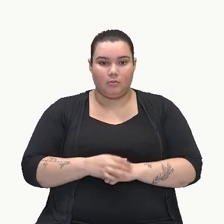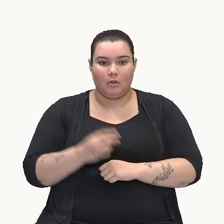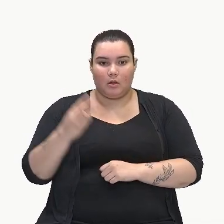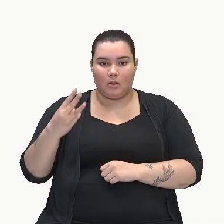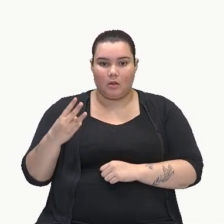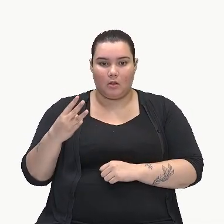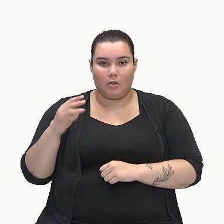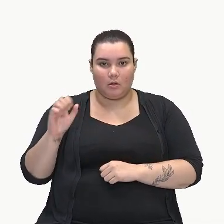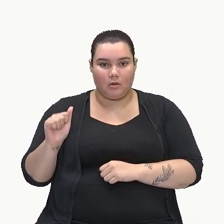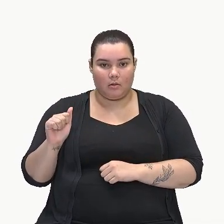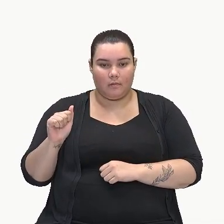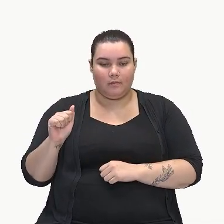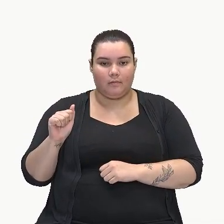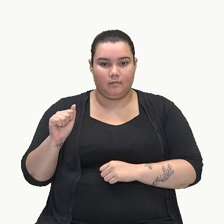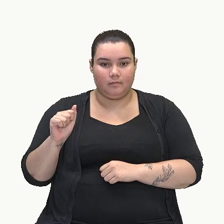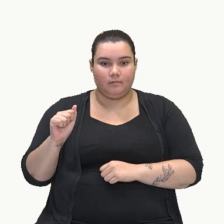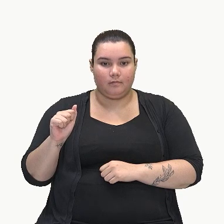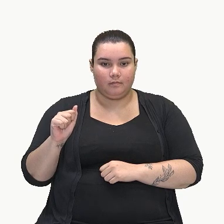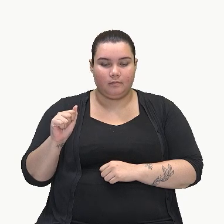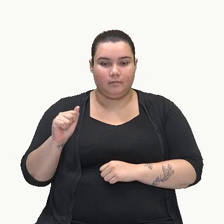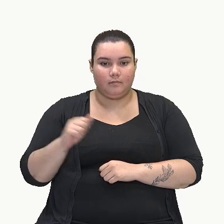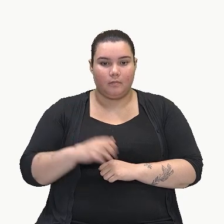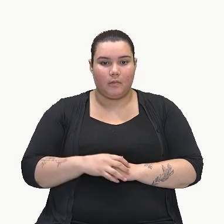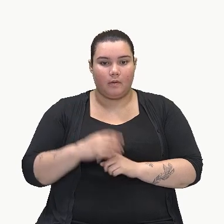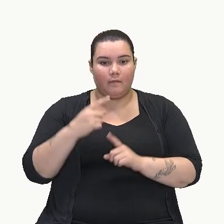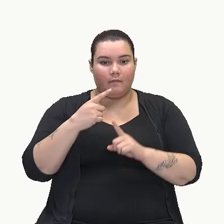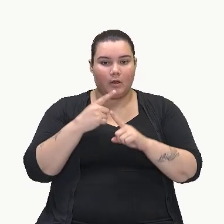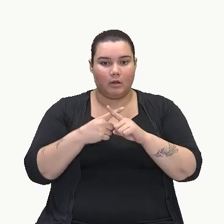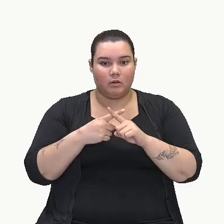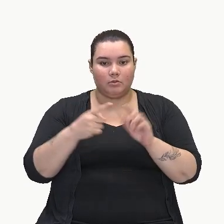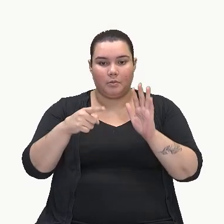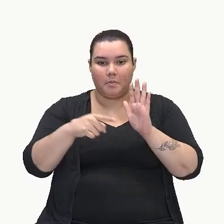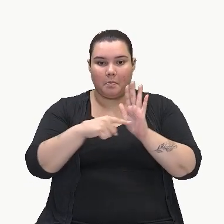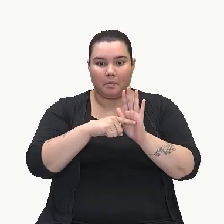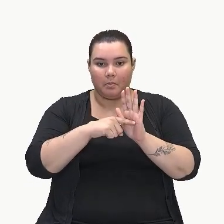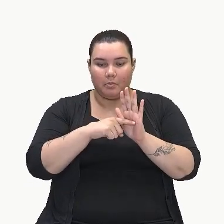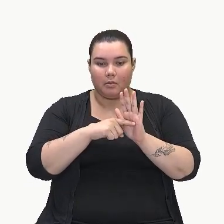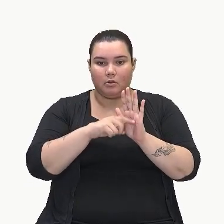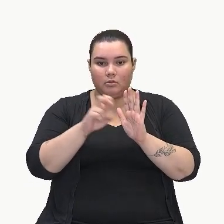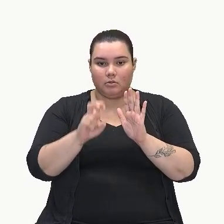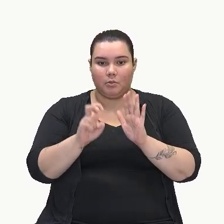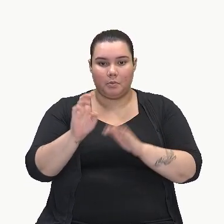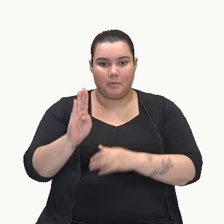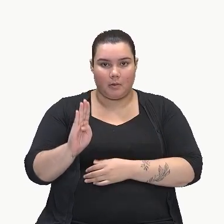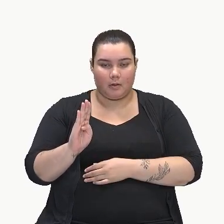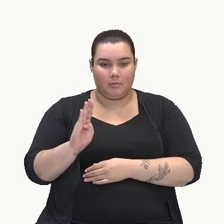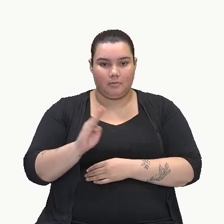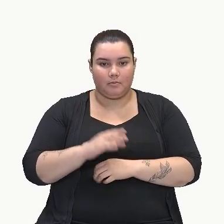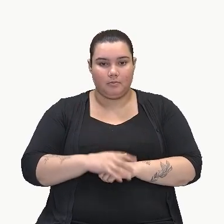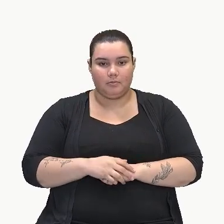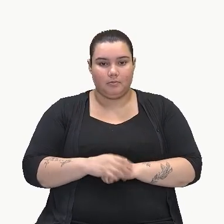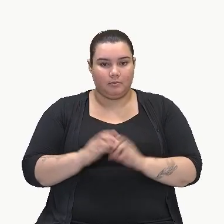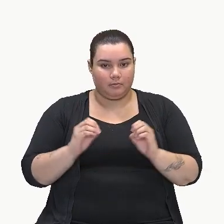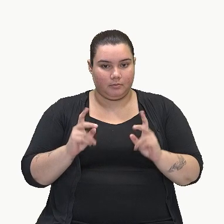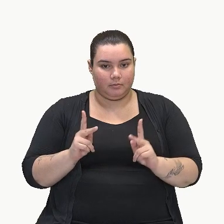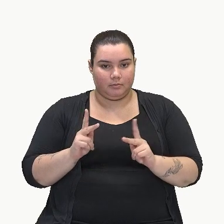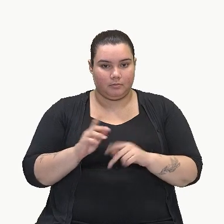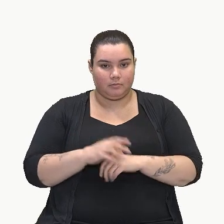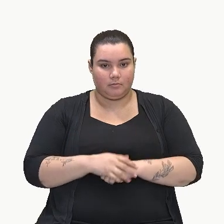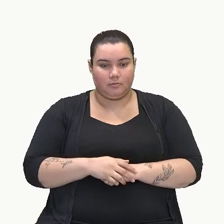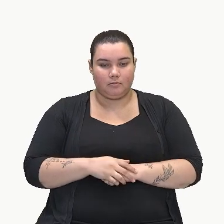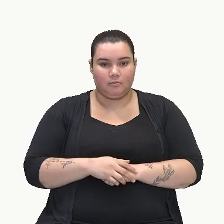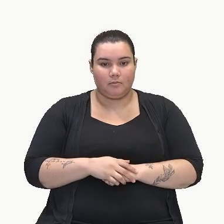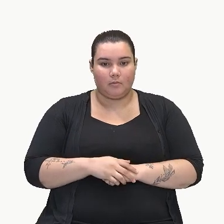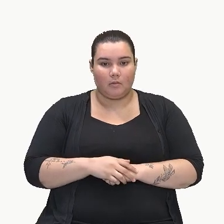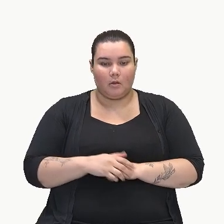3A aqui o menos 5, tá? B. Ok? O menos eu